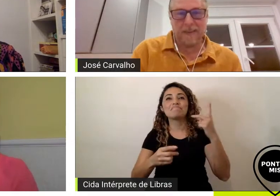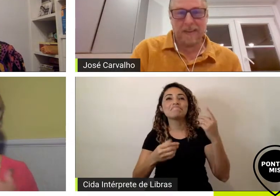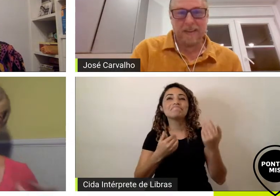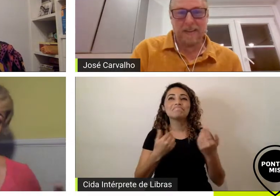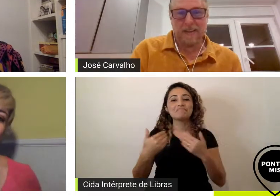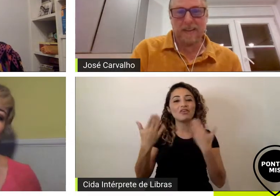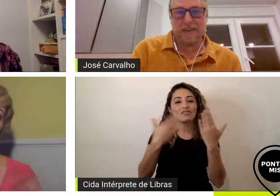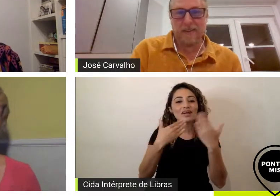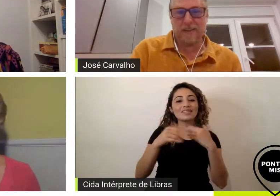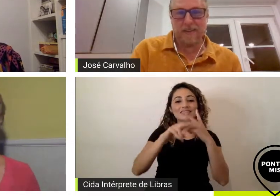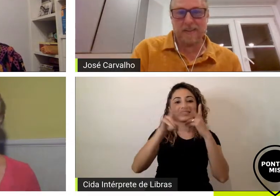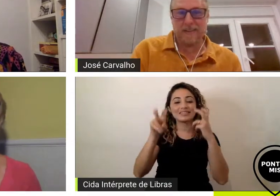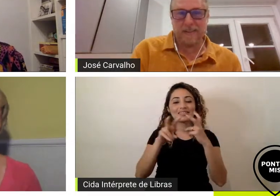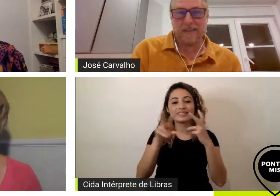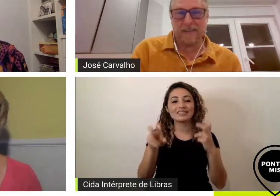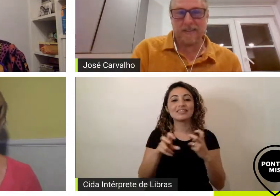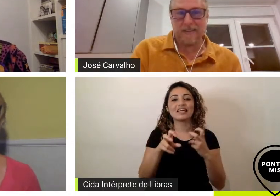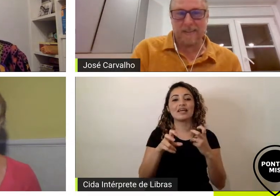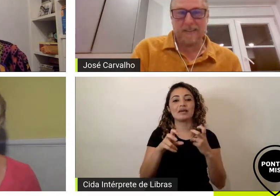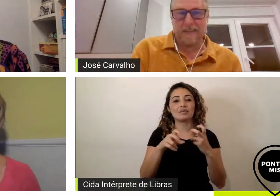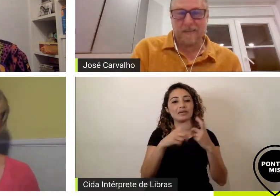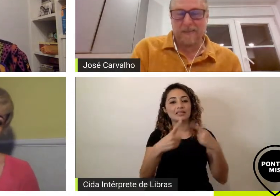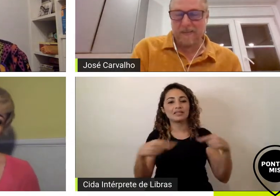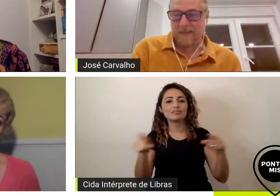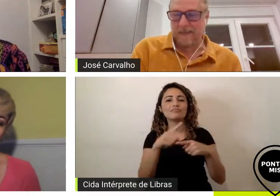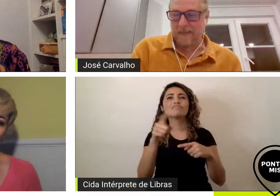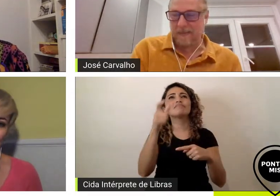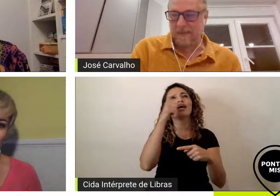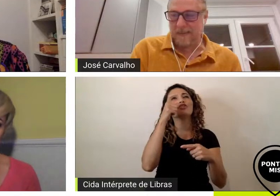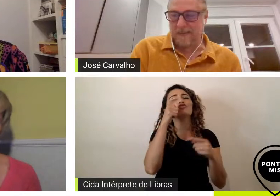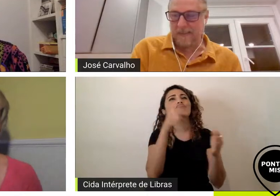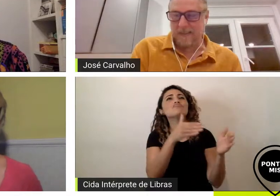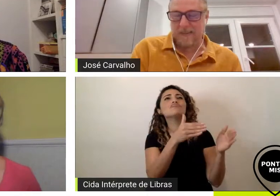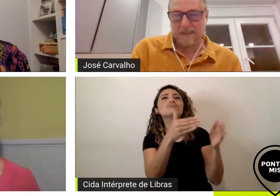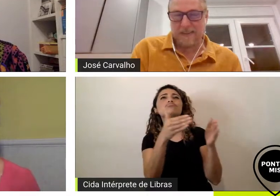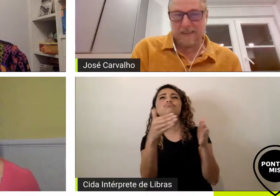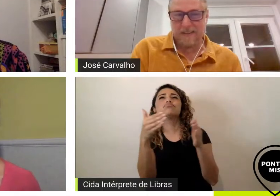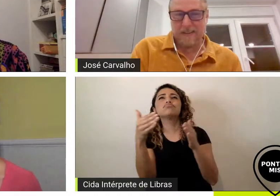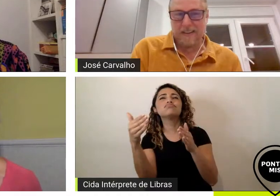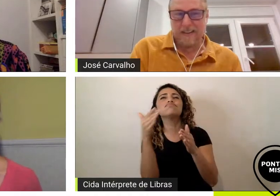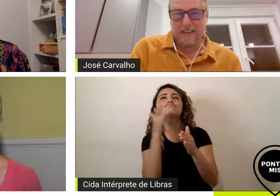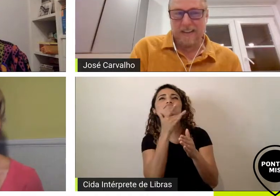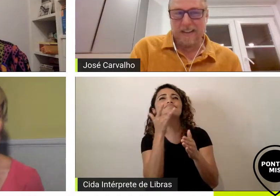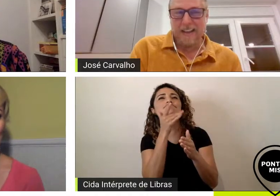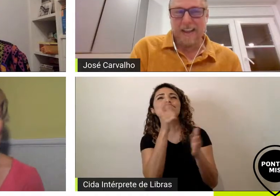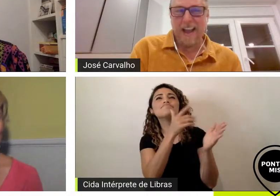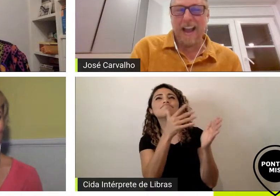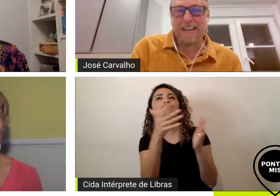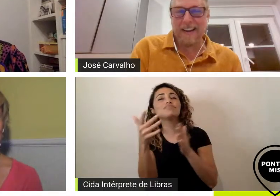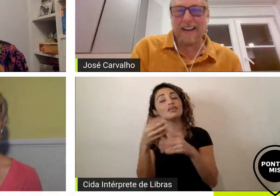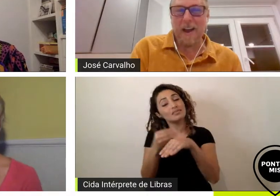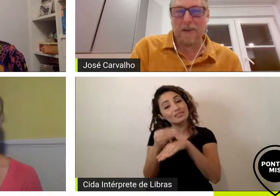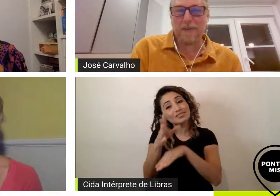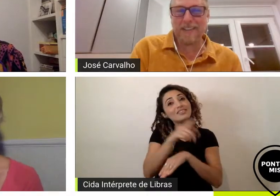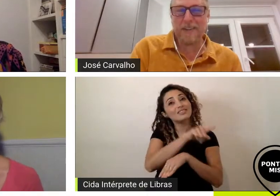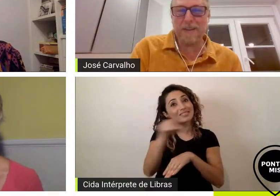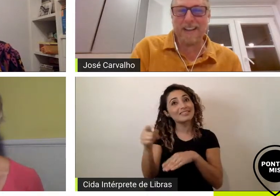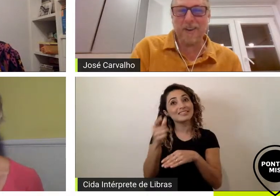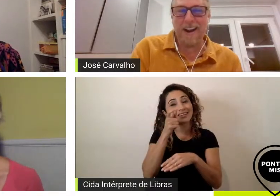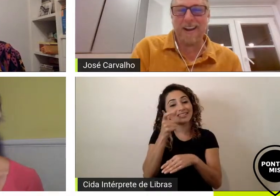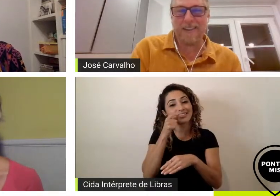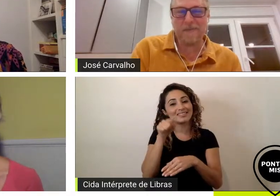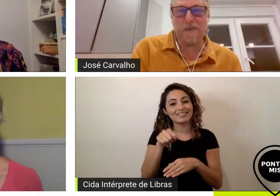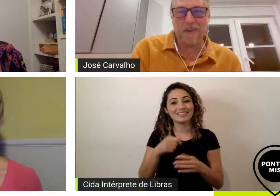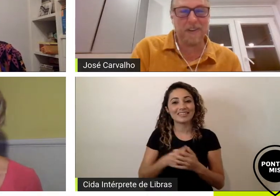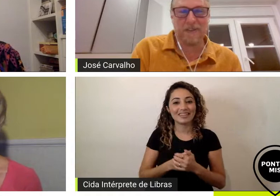é um deleite é uma delícia você assistir e a trilha é incrível também então assistam quando puder que legal vocês